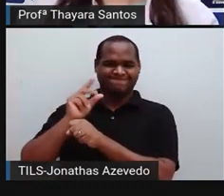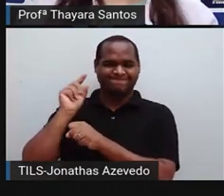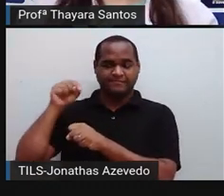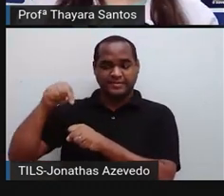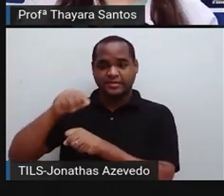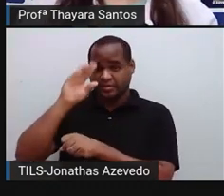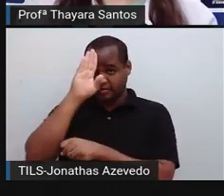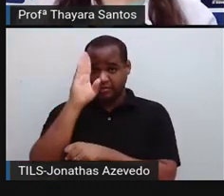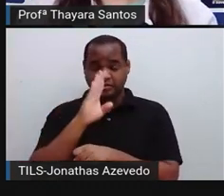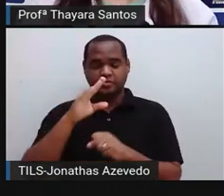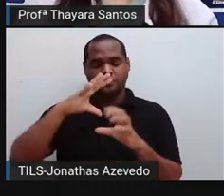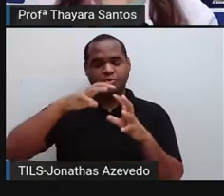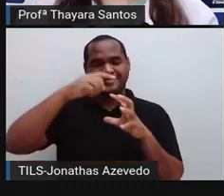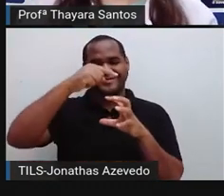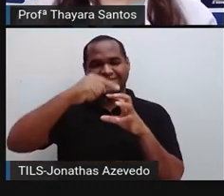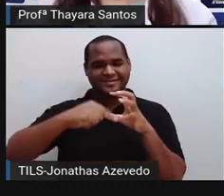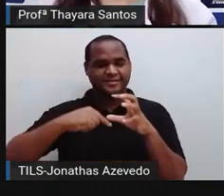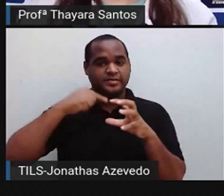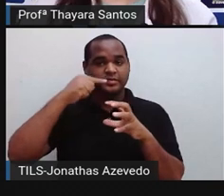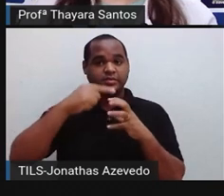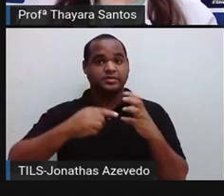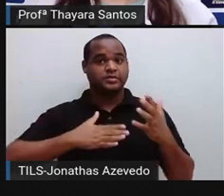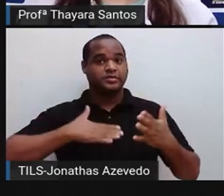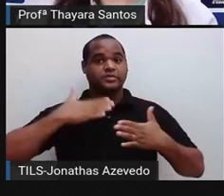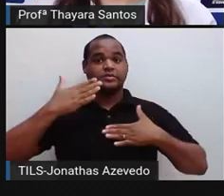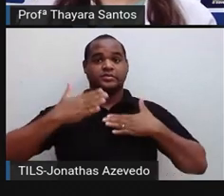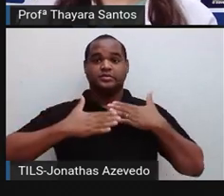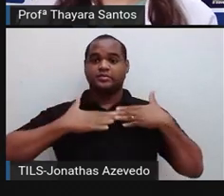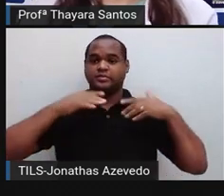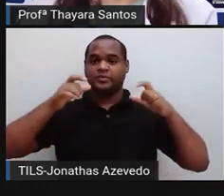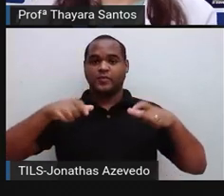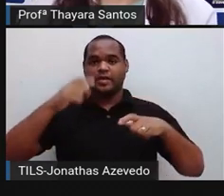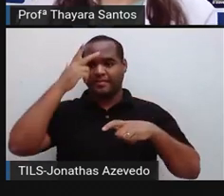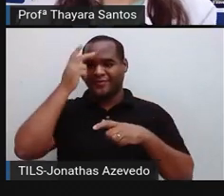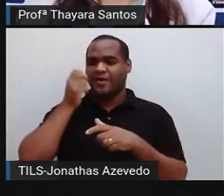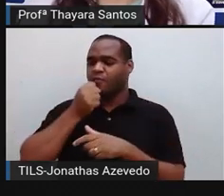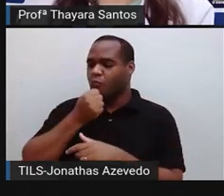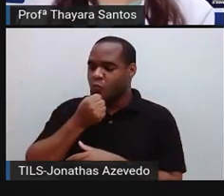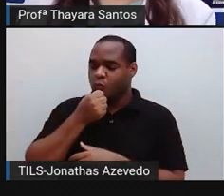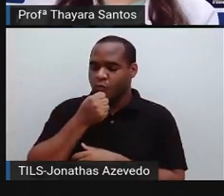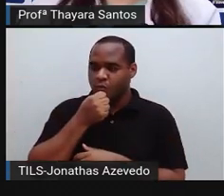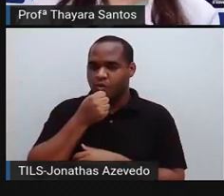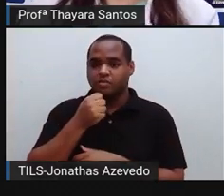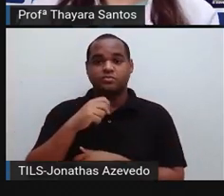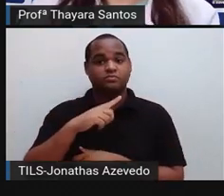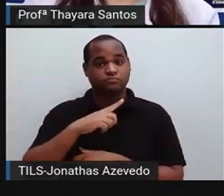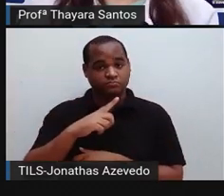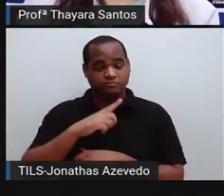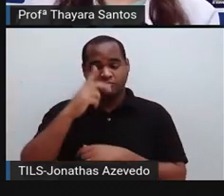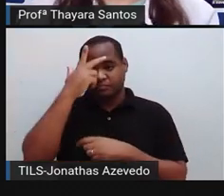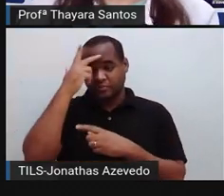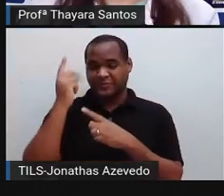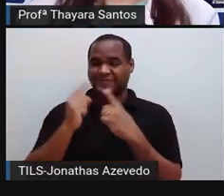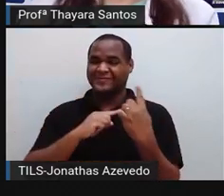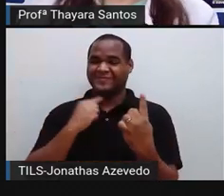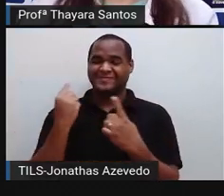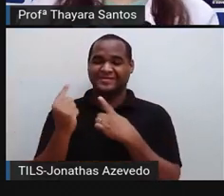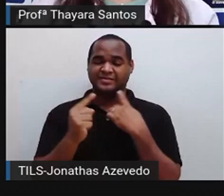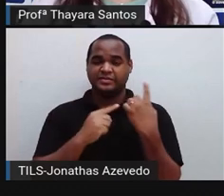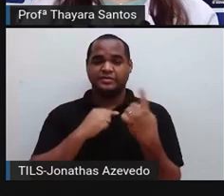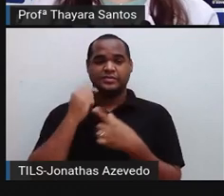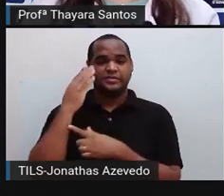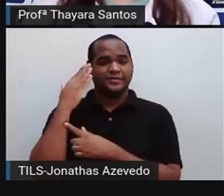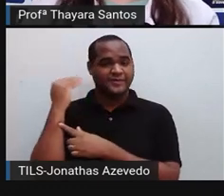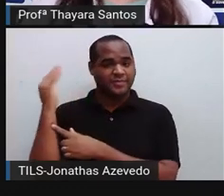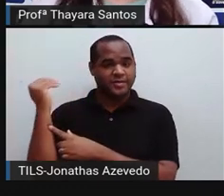E no mundo inteiro, a gente teve um surto de tuberculose. Muita gente acabou morrendo, inclusive pessoas famosas, escritores famosos